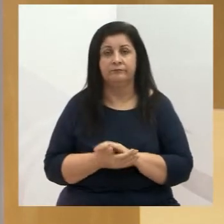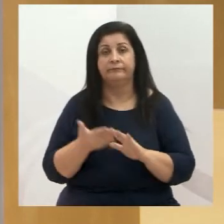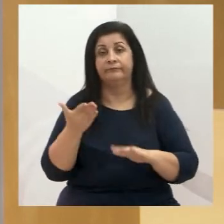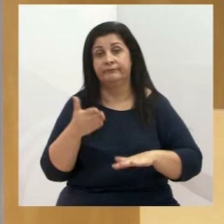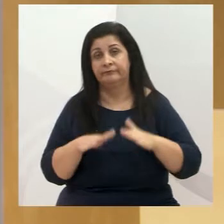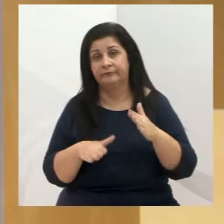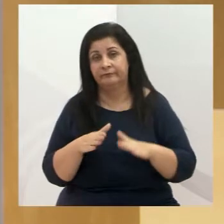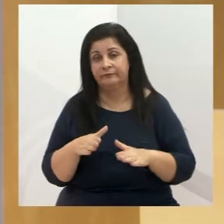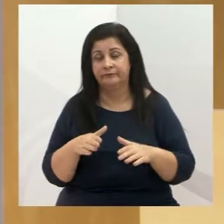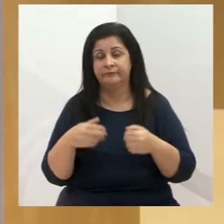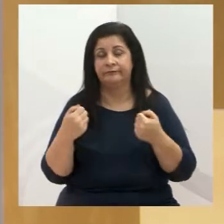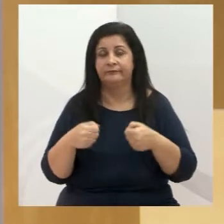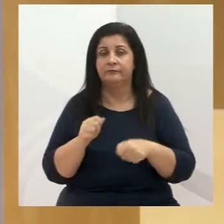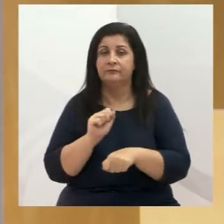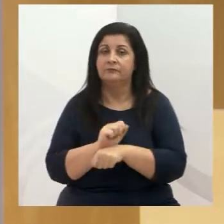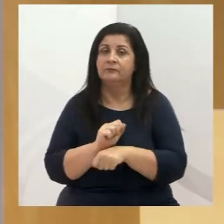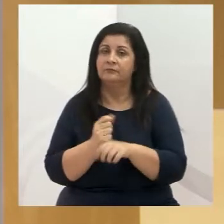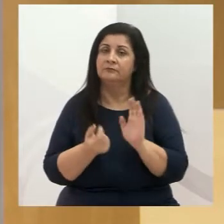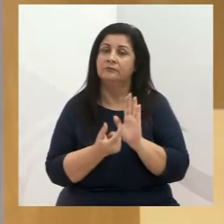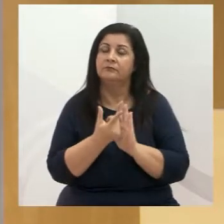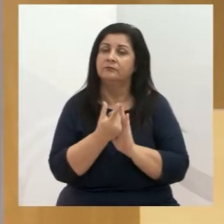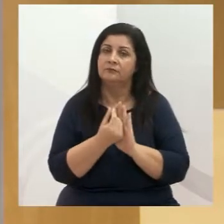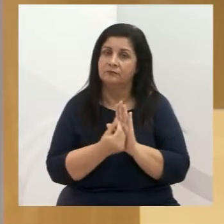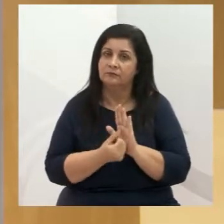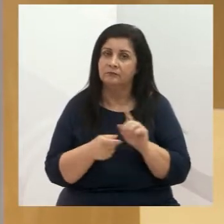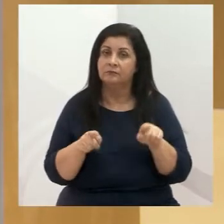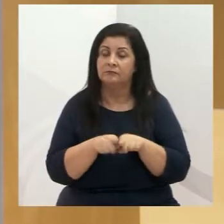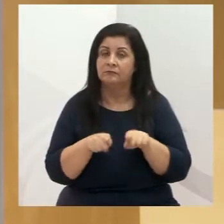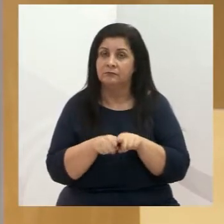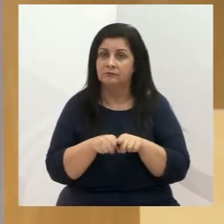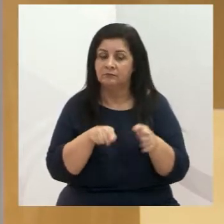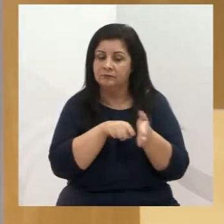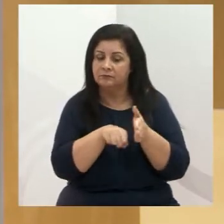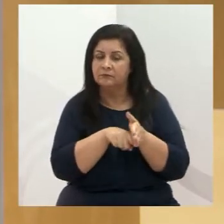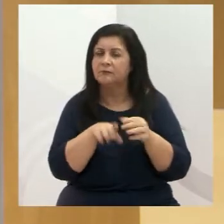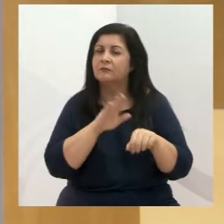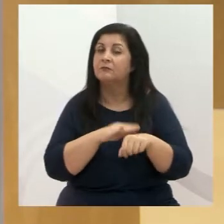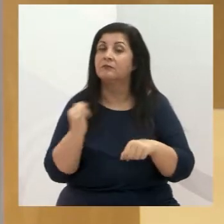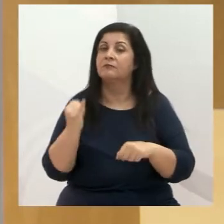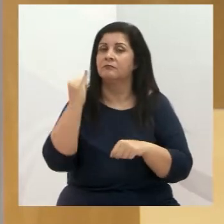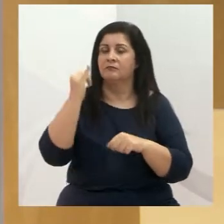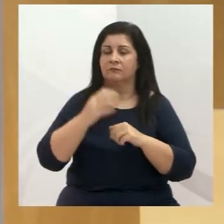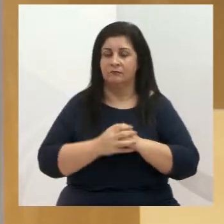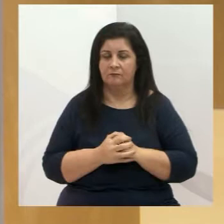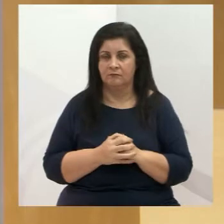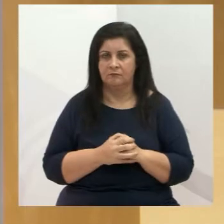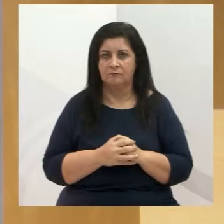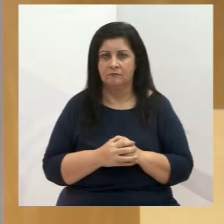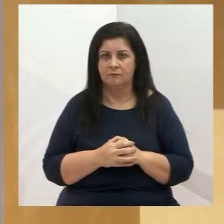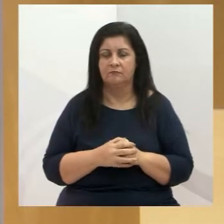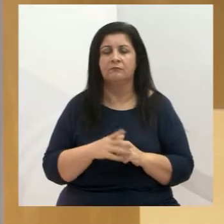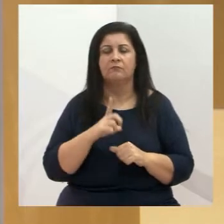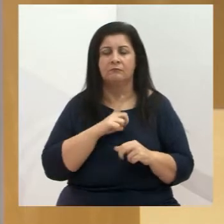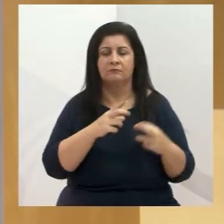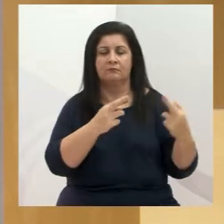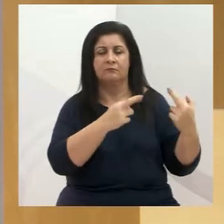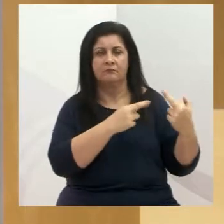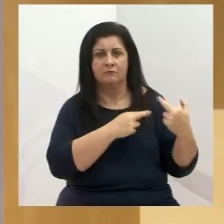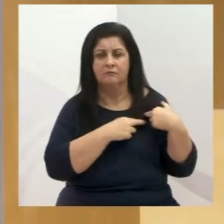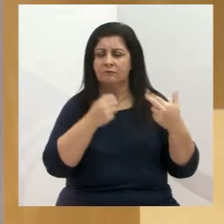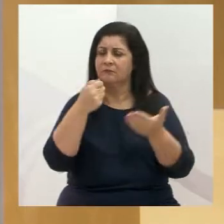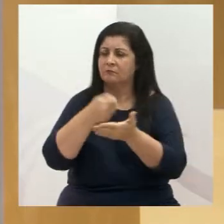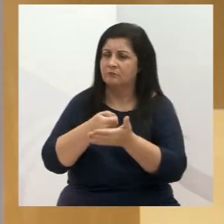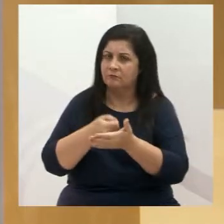de orçamento e também de análise de prioridades. Então, nós temos o nosso papel, cobramos,